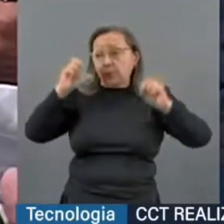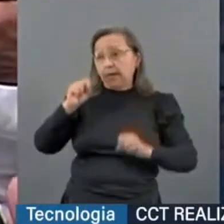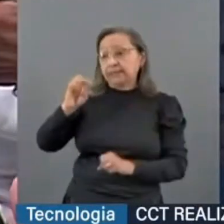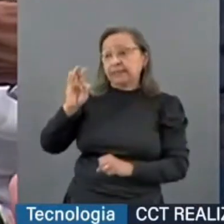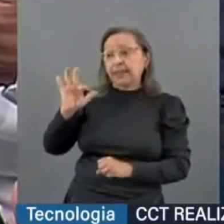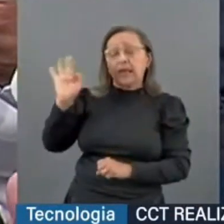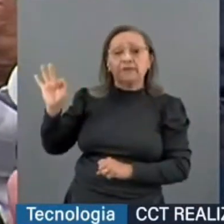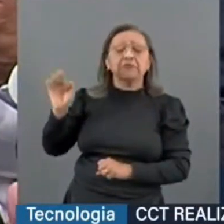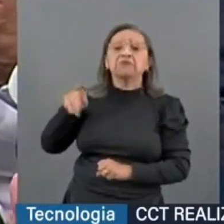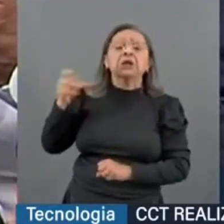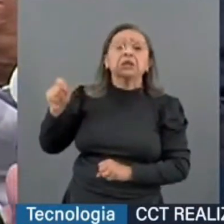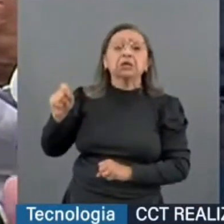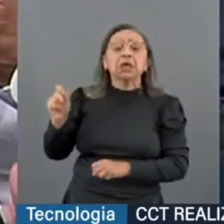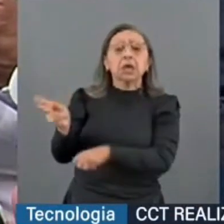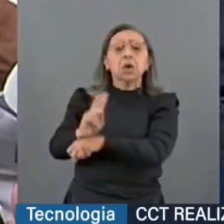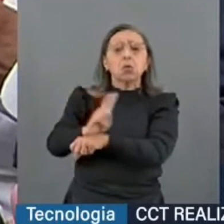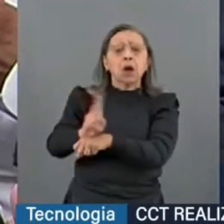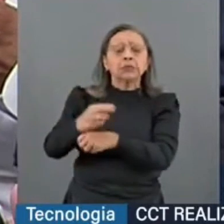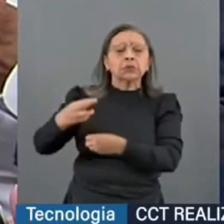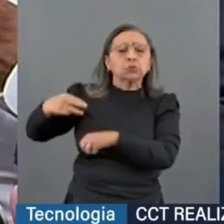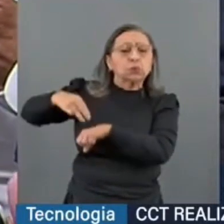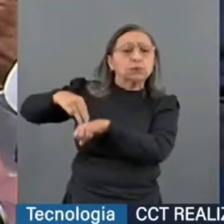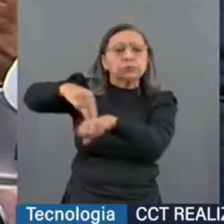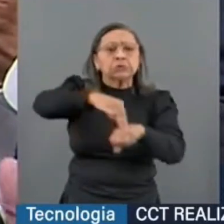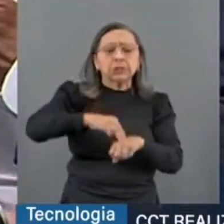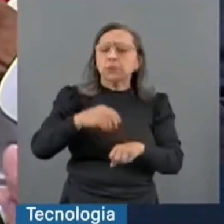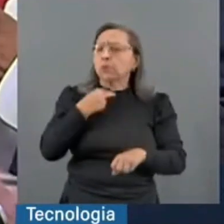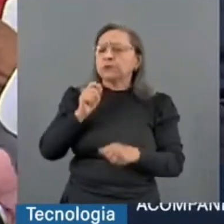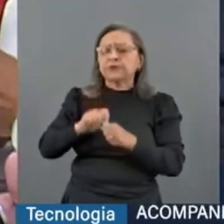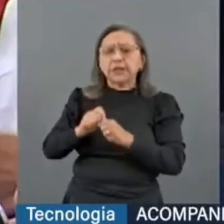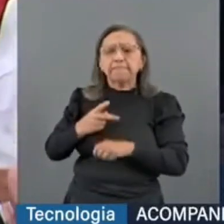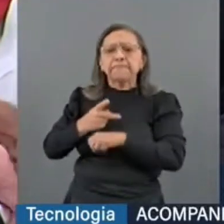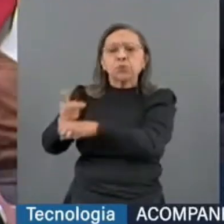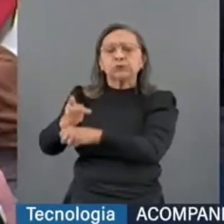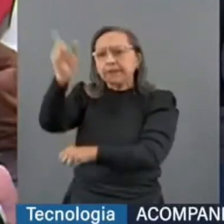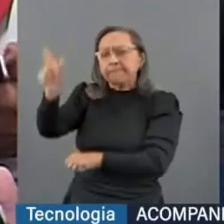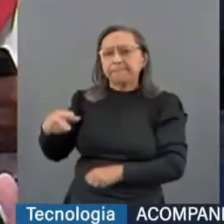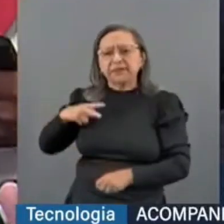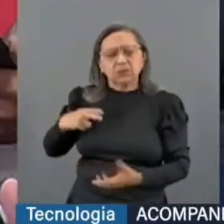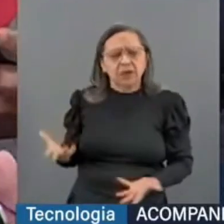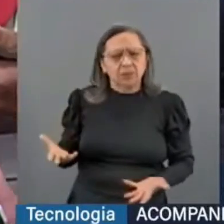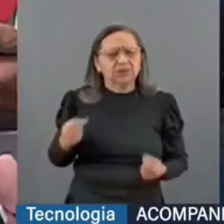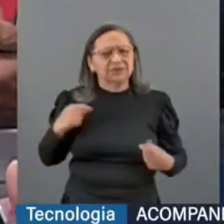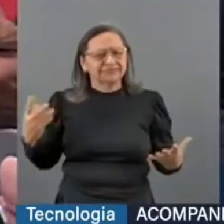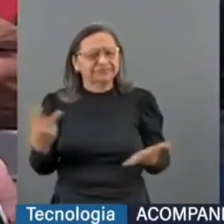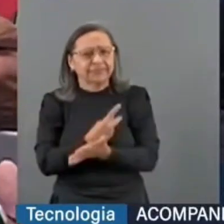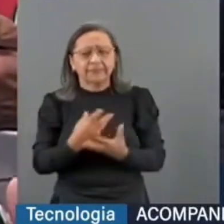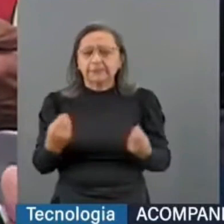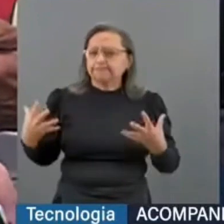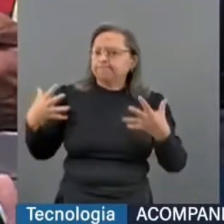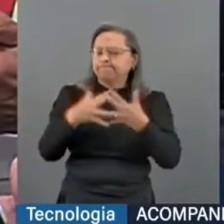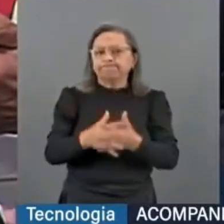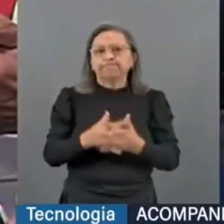guardas municipais não podem fazer buscas pessoais, e isso tem gerado invalidação de flagrantes de pessoas